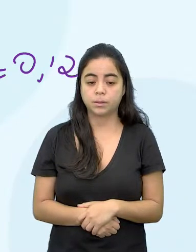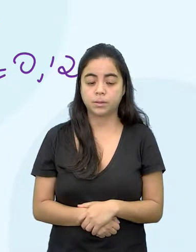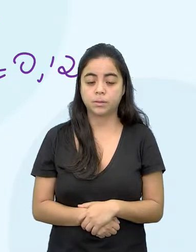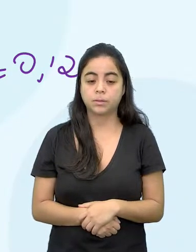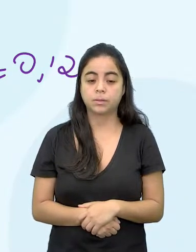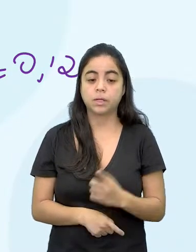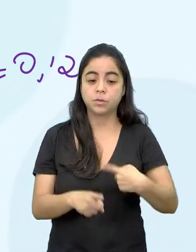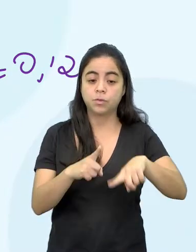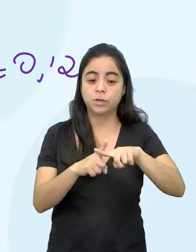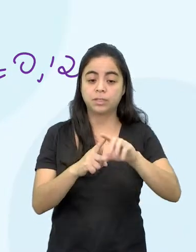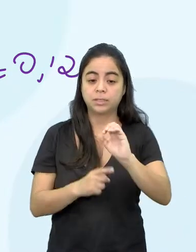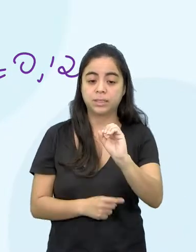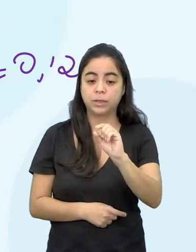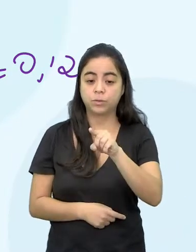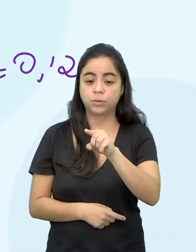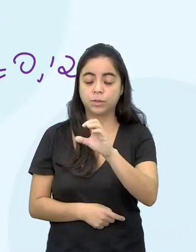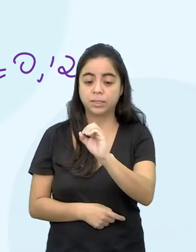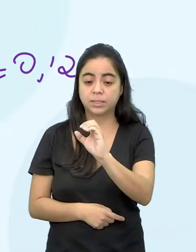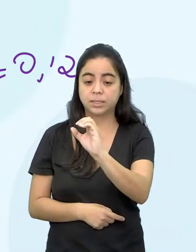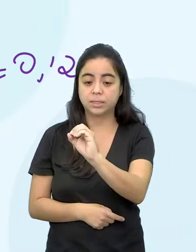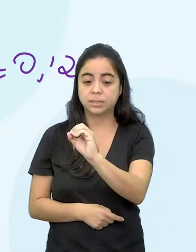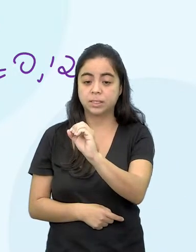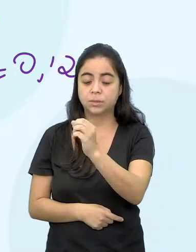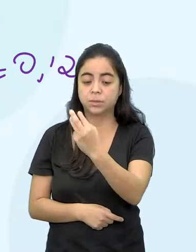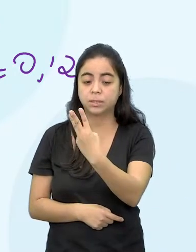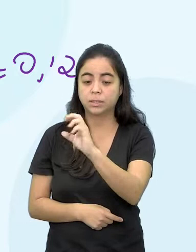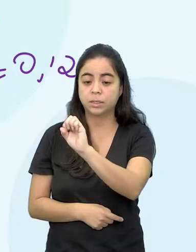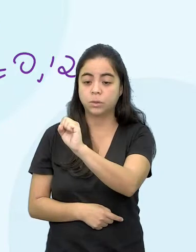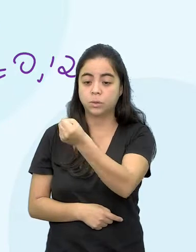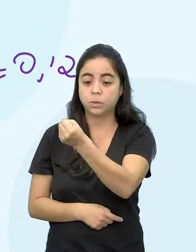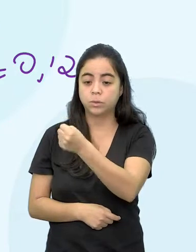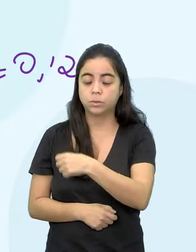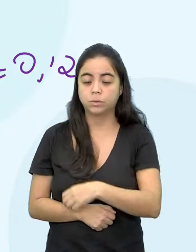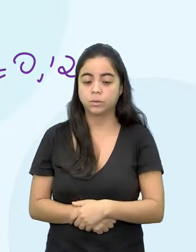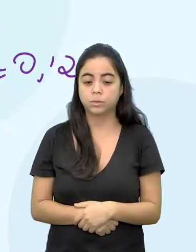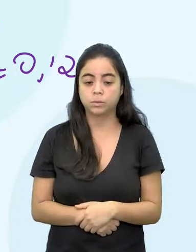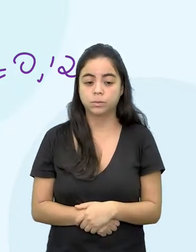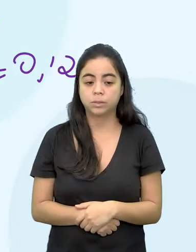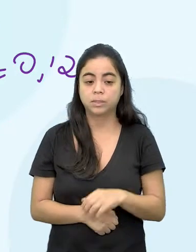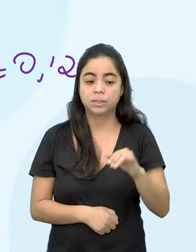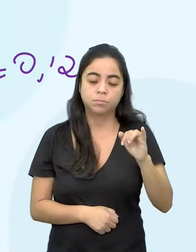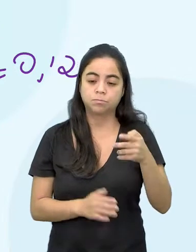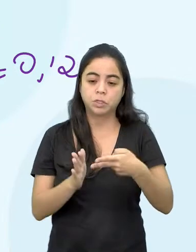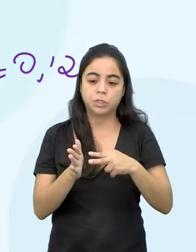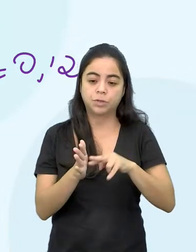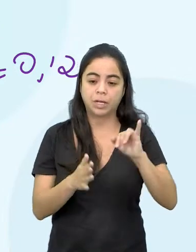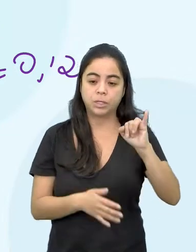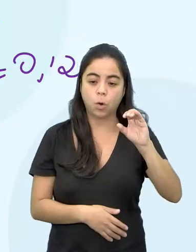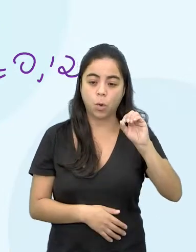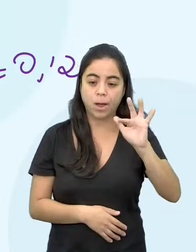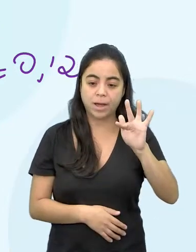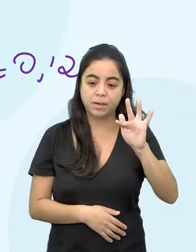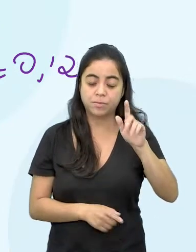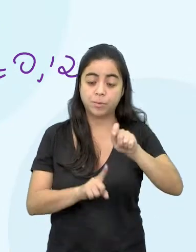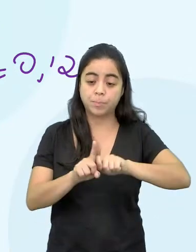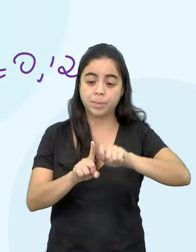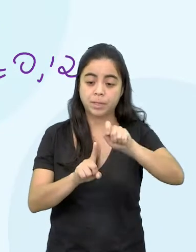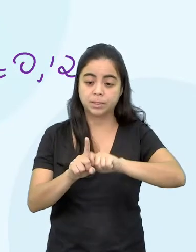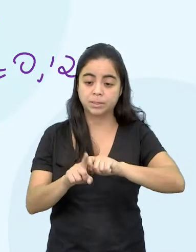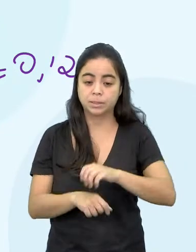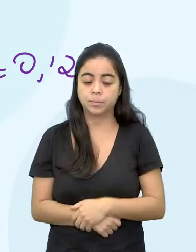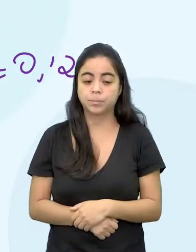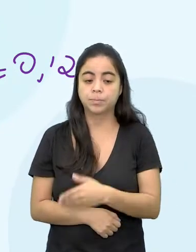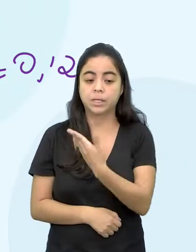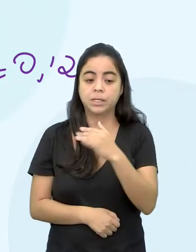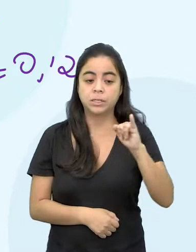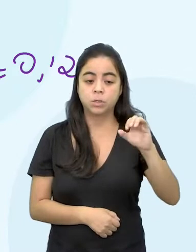multiplicar aí por 0,038, que é o IOF mensal. E